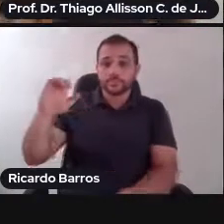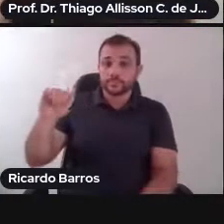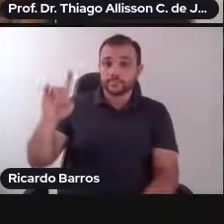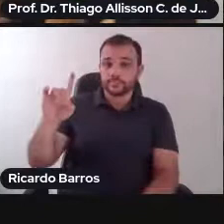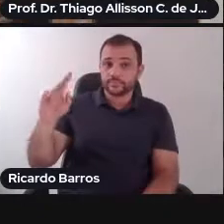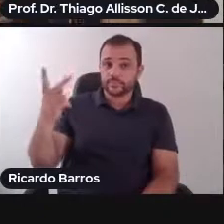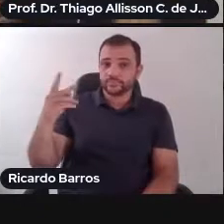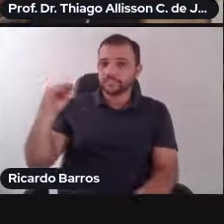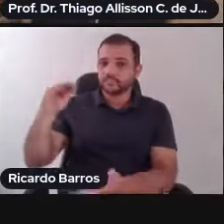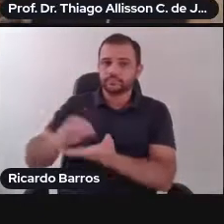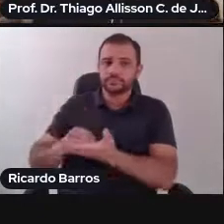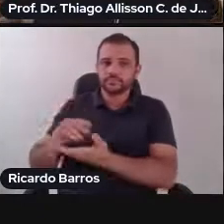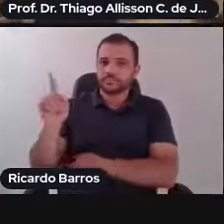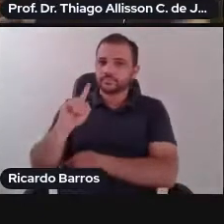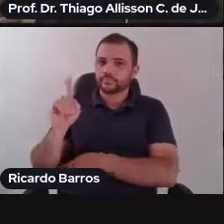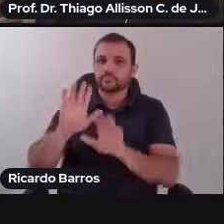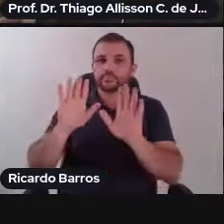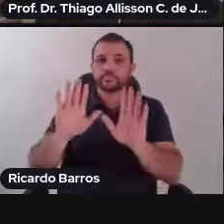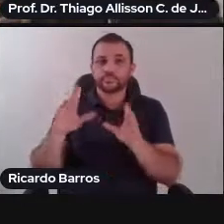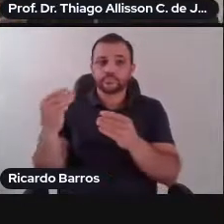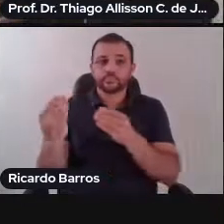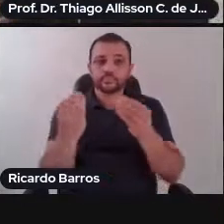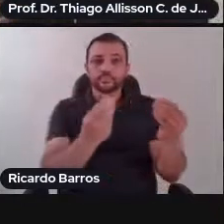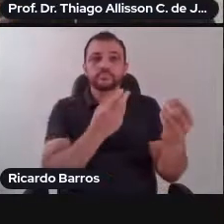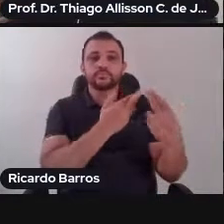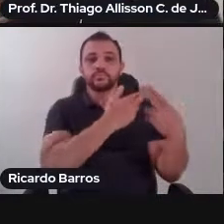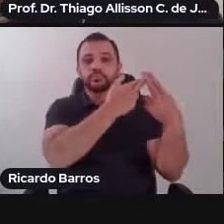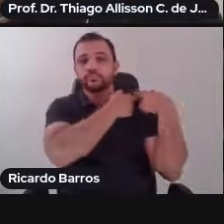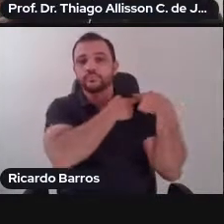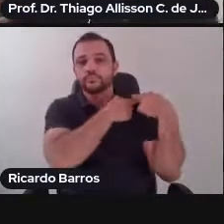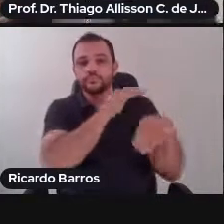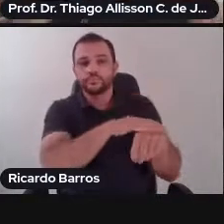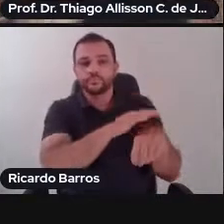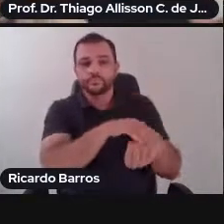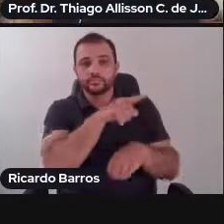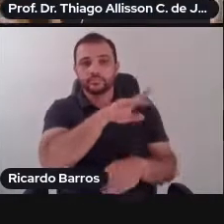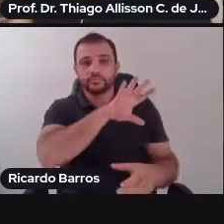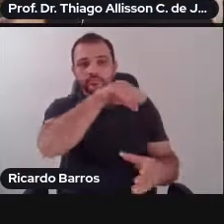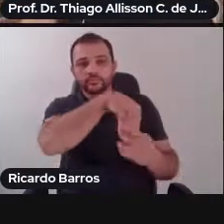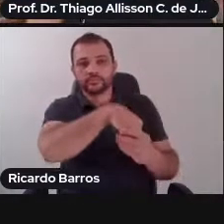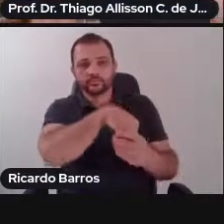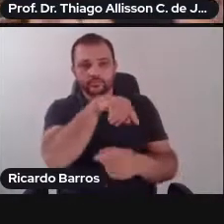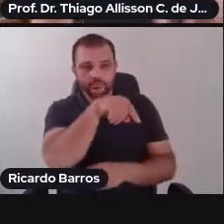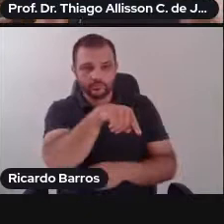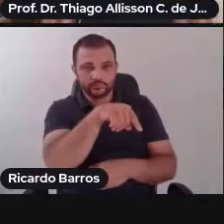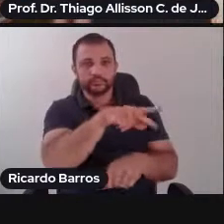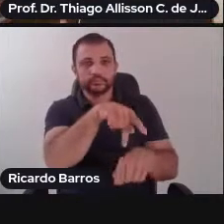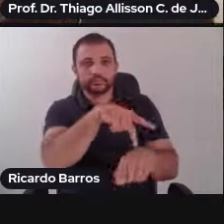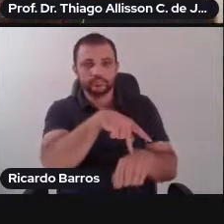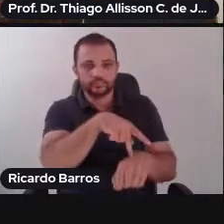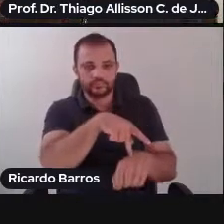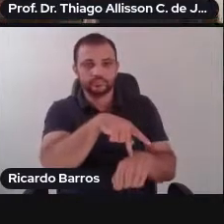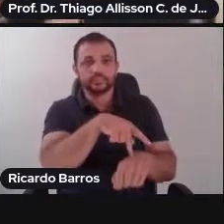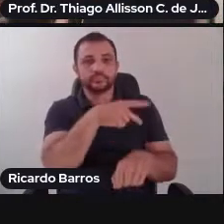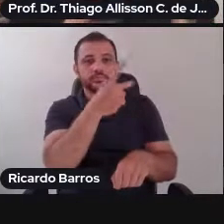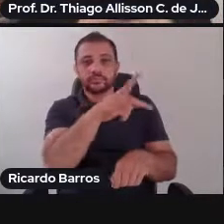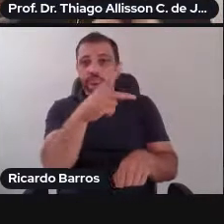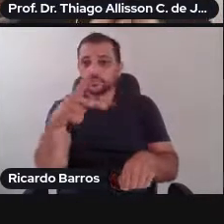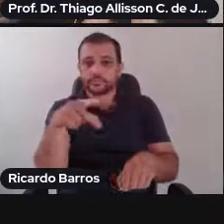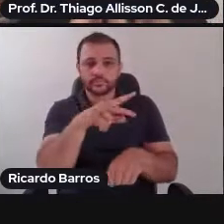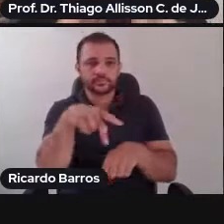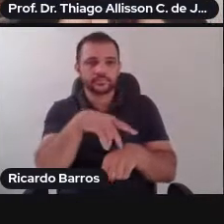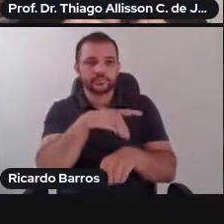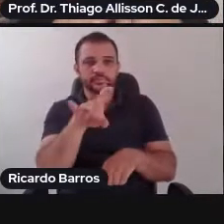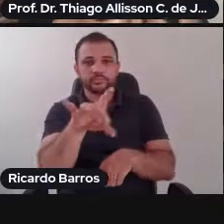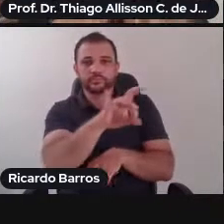transferiu a responsabilidade para os planos domésticos, para os ordenamentos domésticos, para os Estados membros,